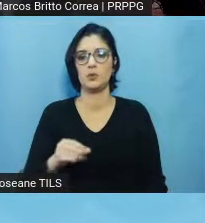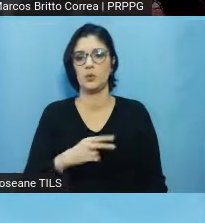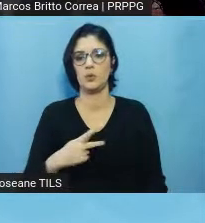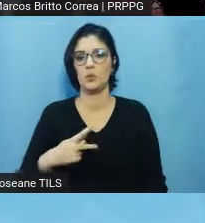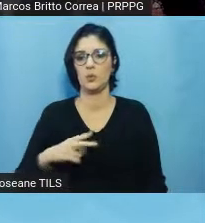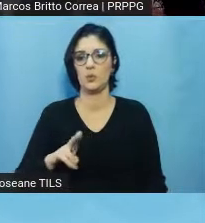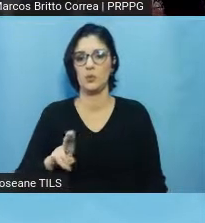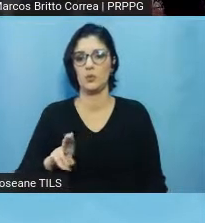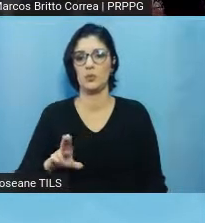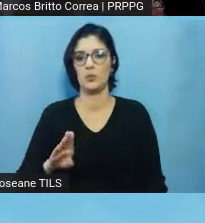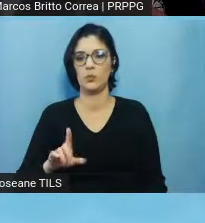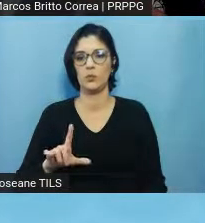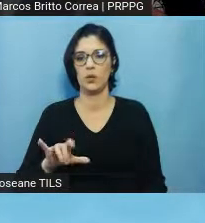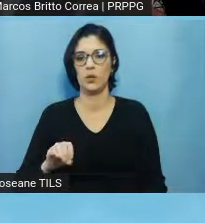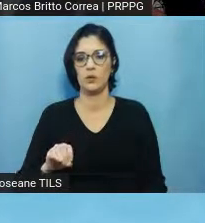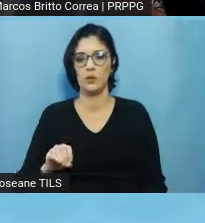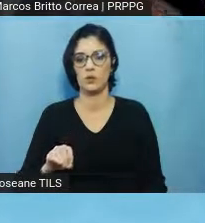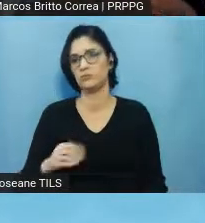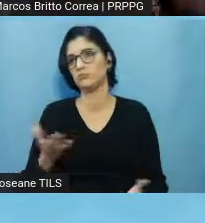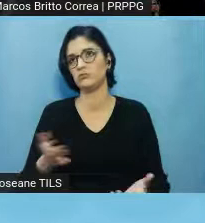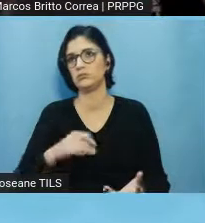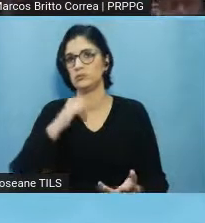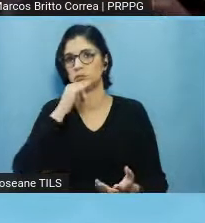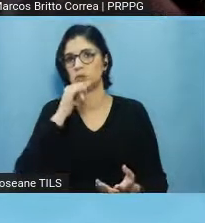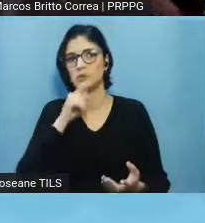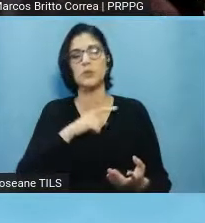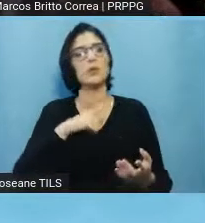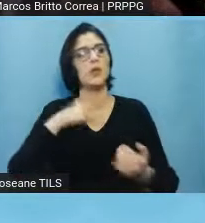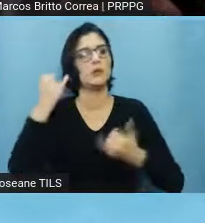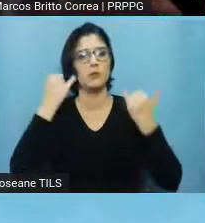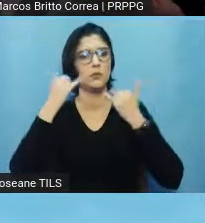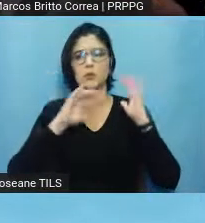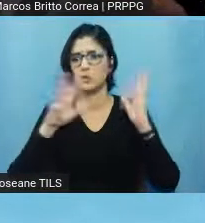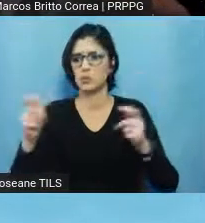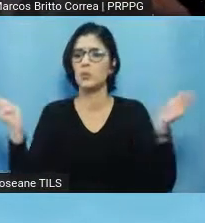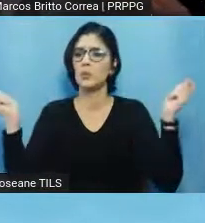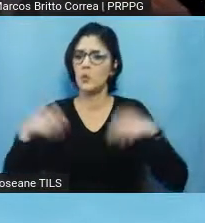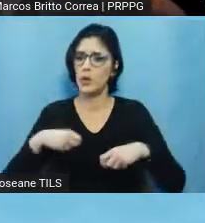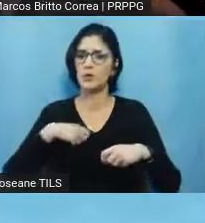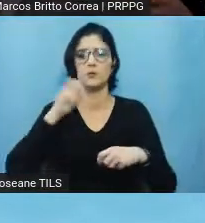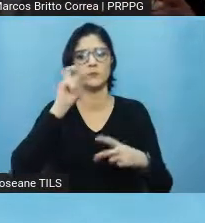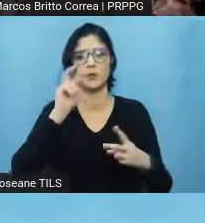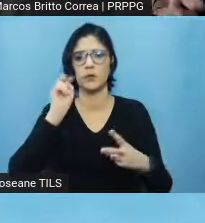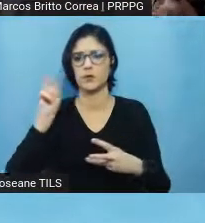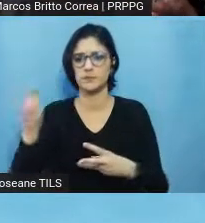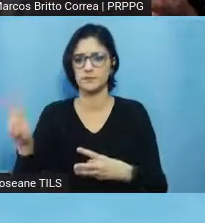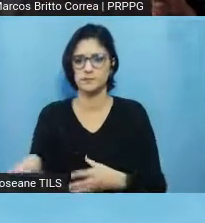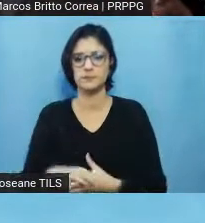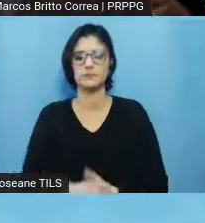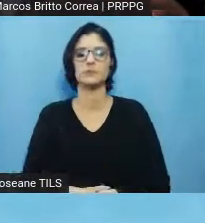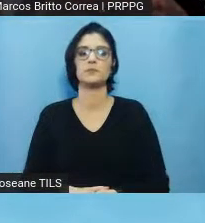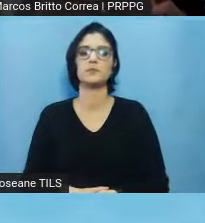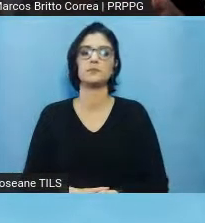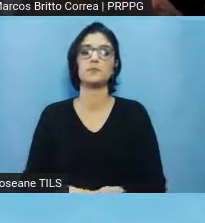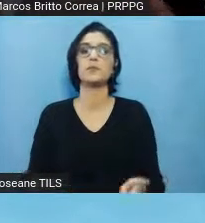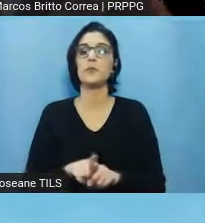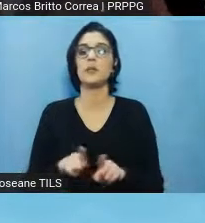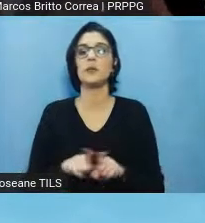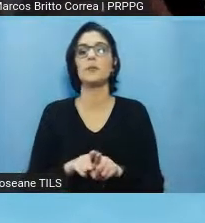são informações que são conhecidas, né, publicamente. Pesquisas censitárias, tá,